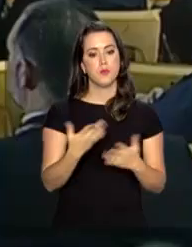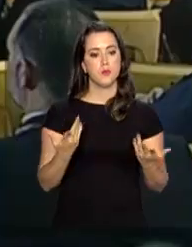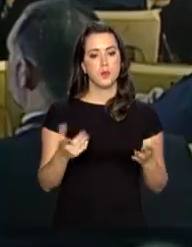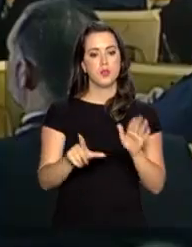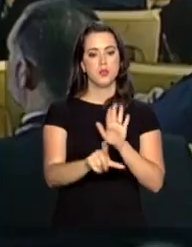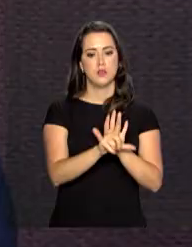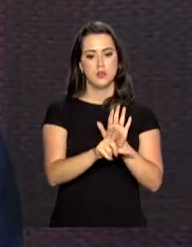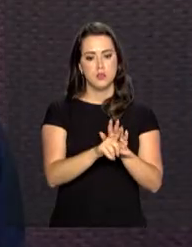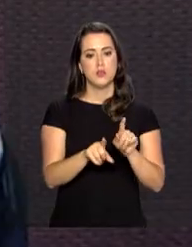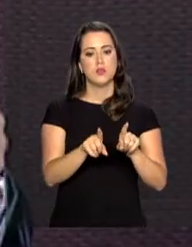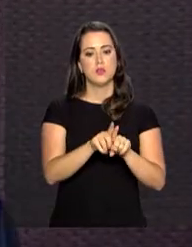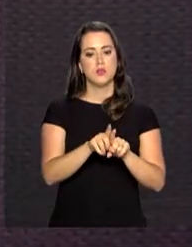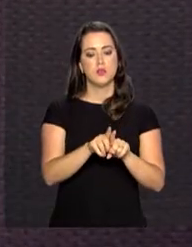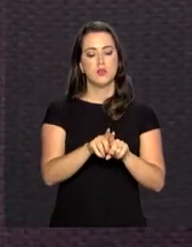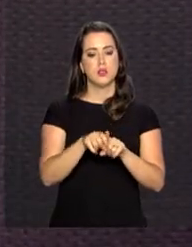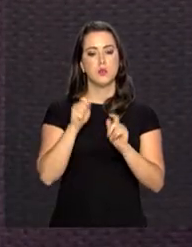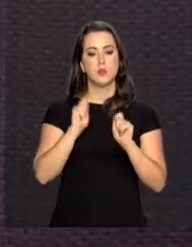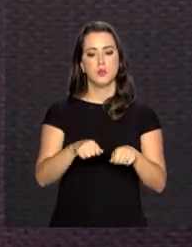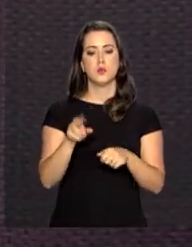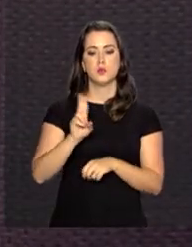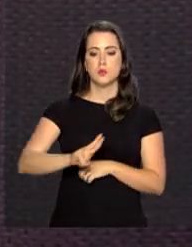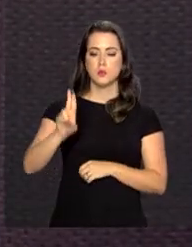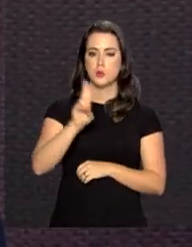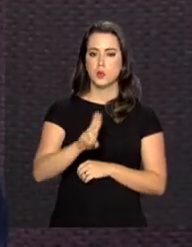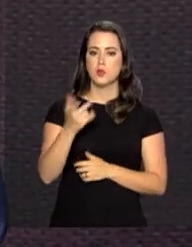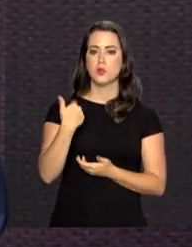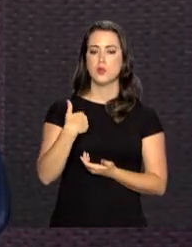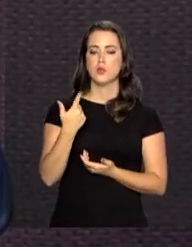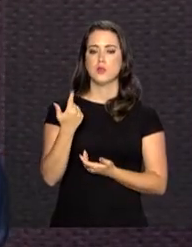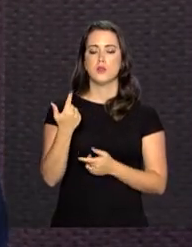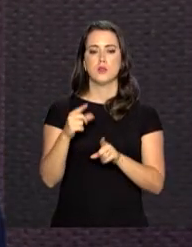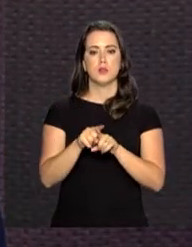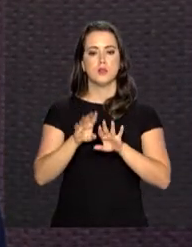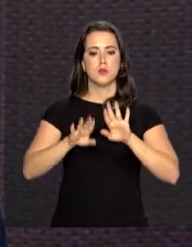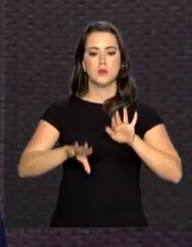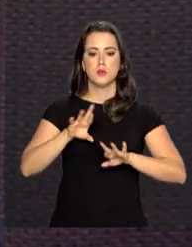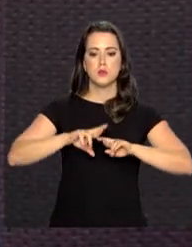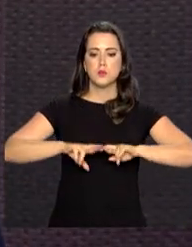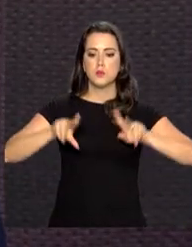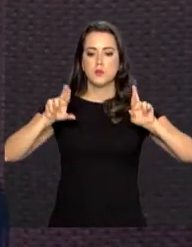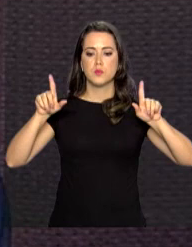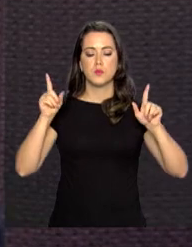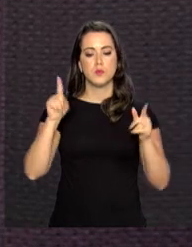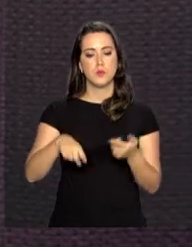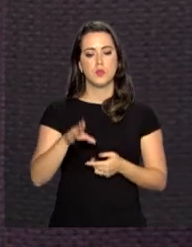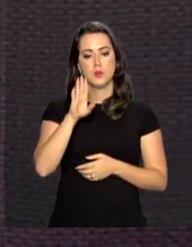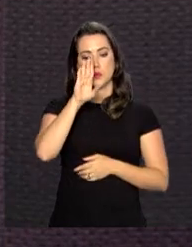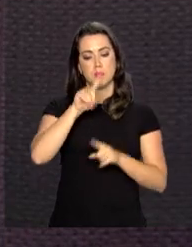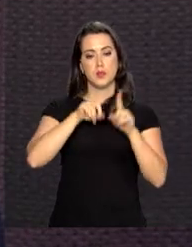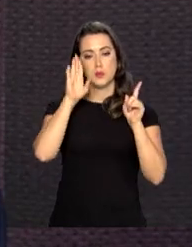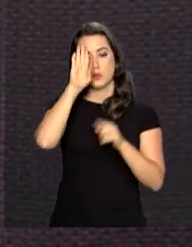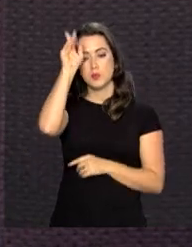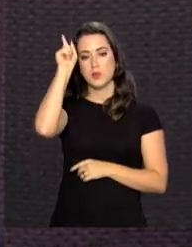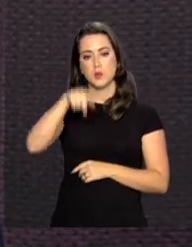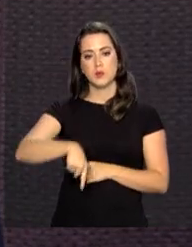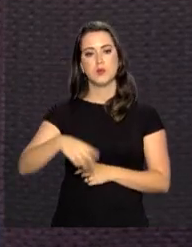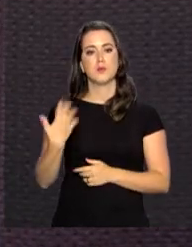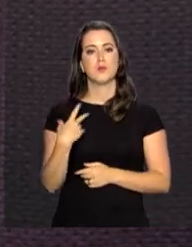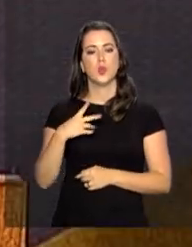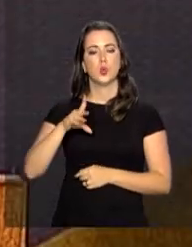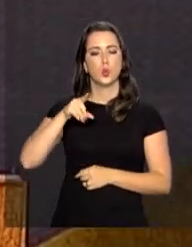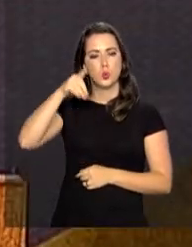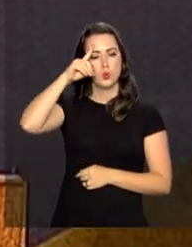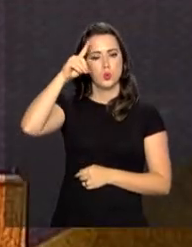além de você poder usar de forma offline, tem alguns diferenciais, mas o principal é a atualização